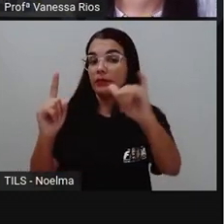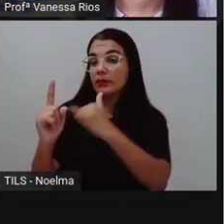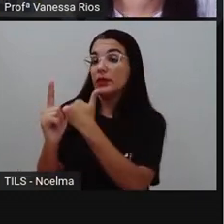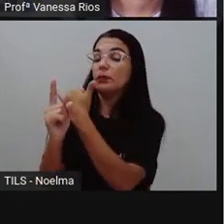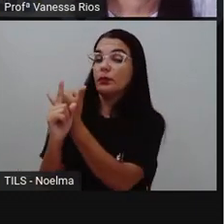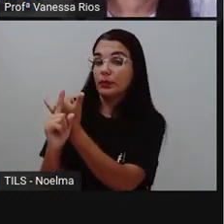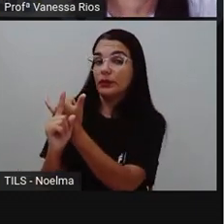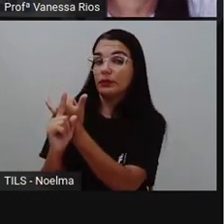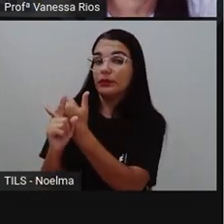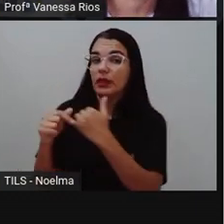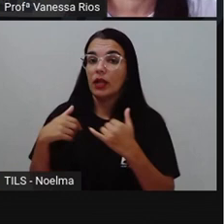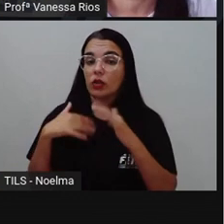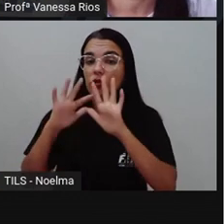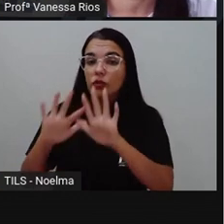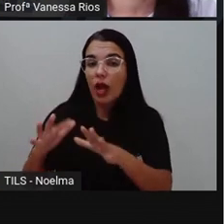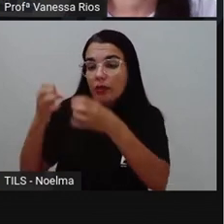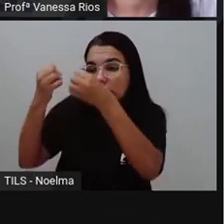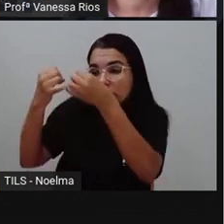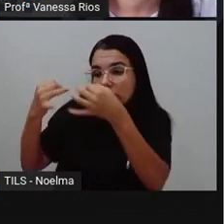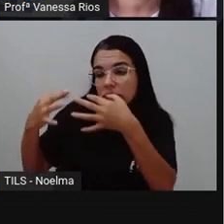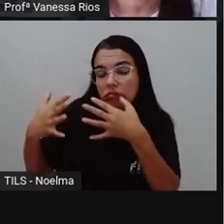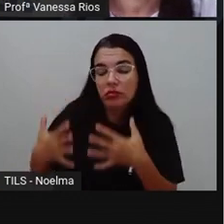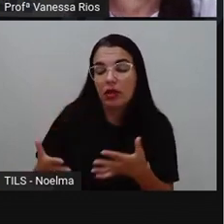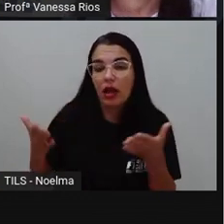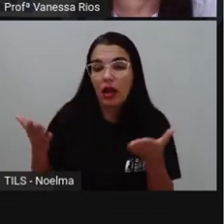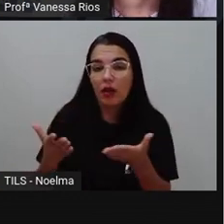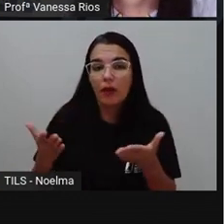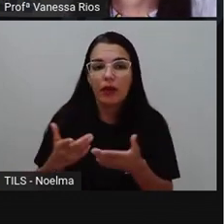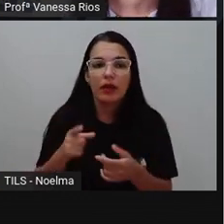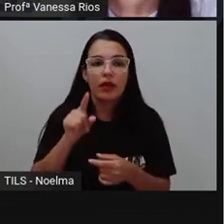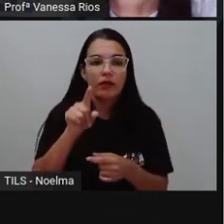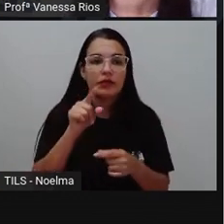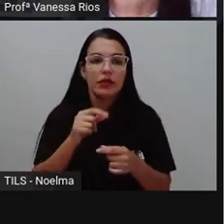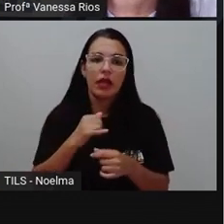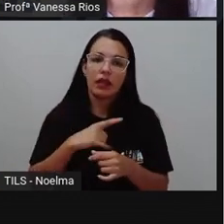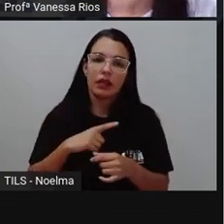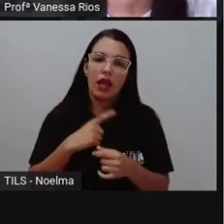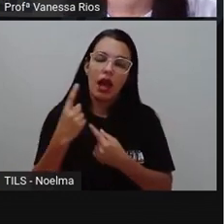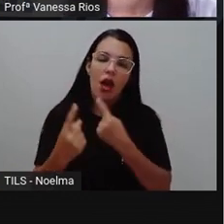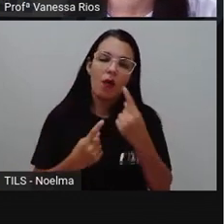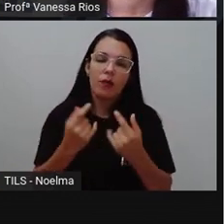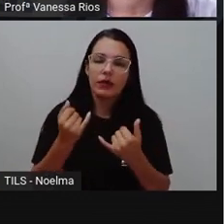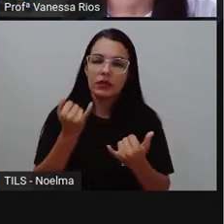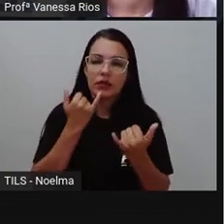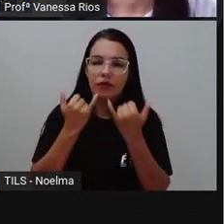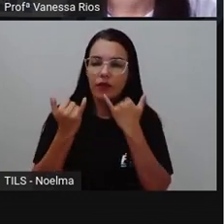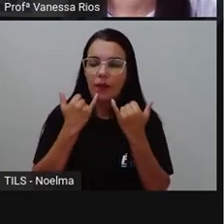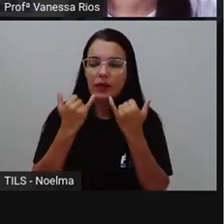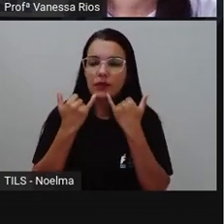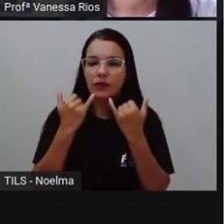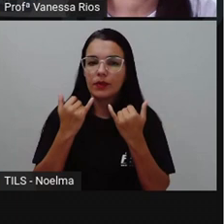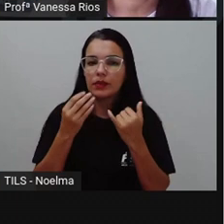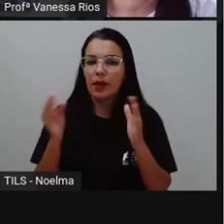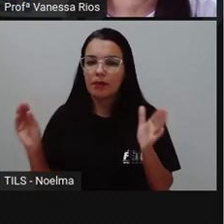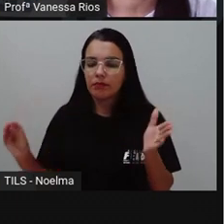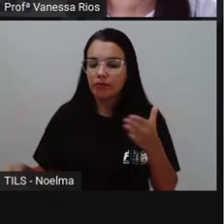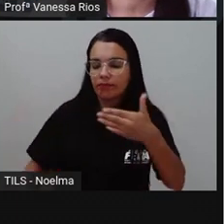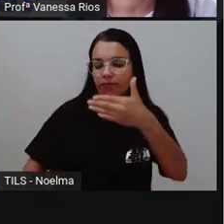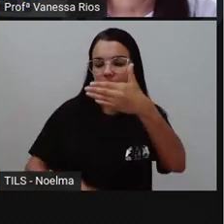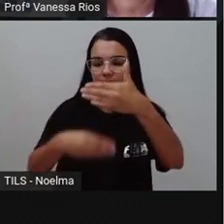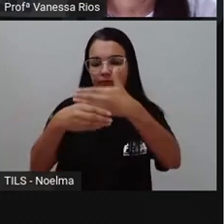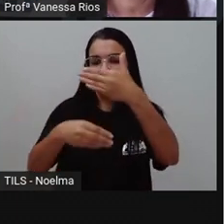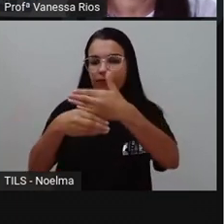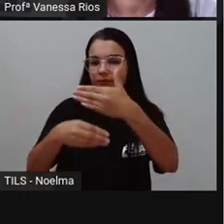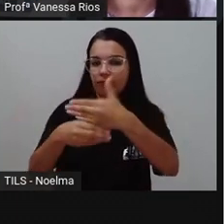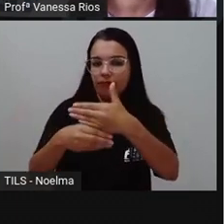mostrou aí os diversos tipos de bullying, mas a PRO trouxe agora algumas informações complementares para compreendermos a